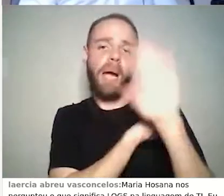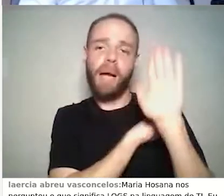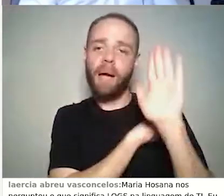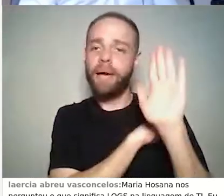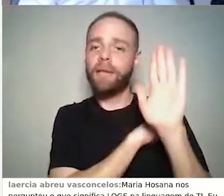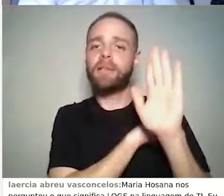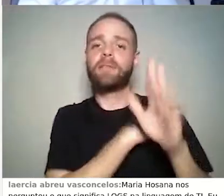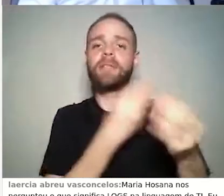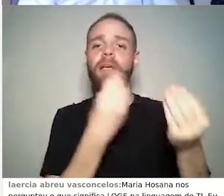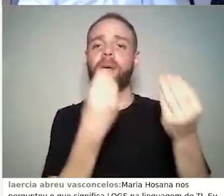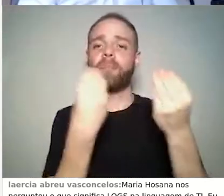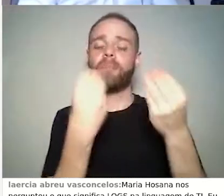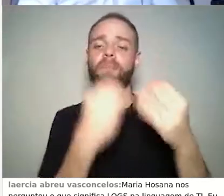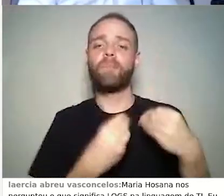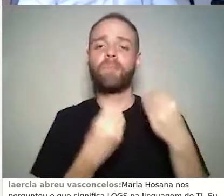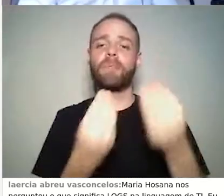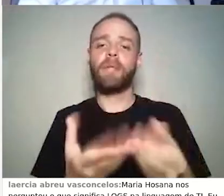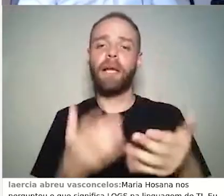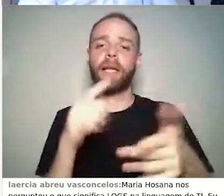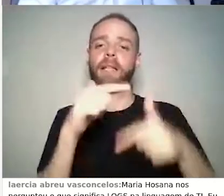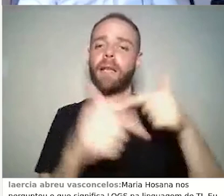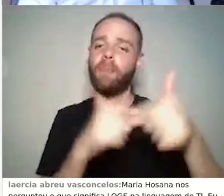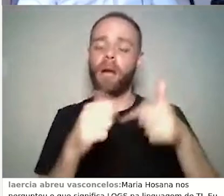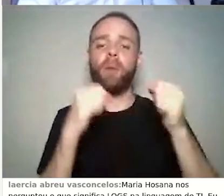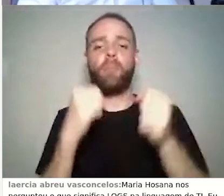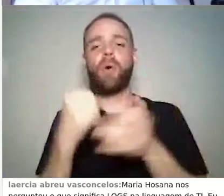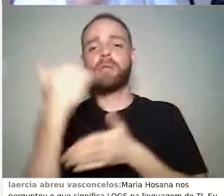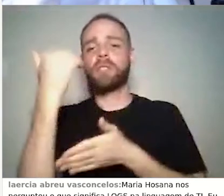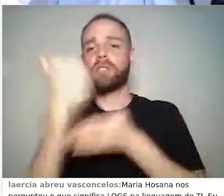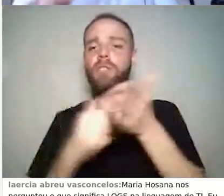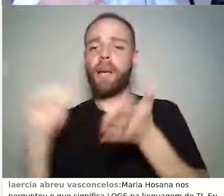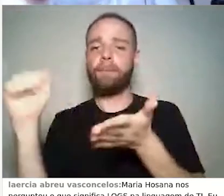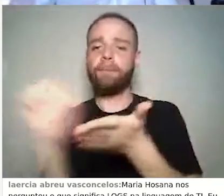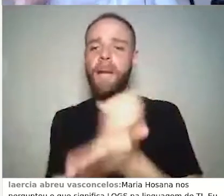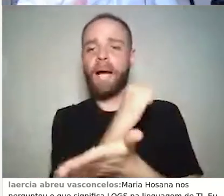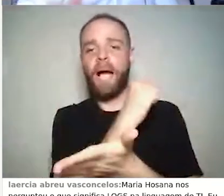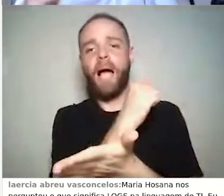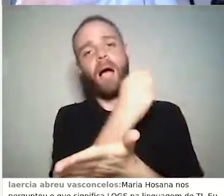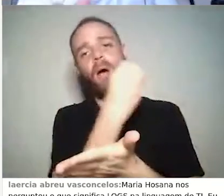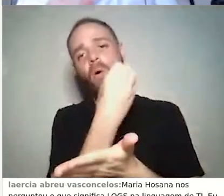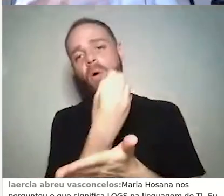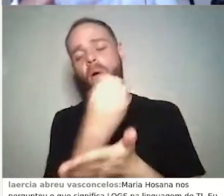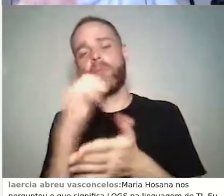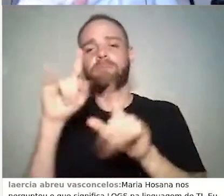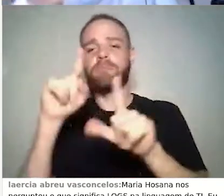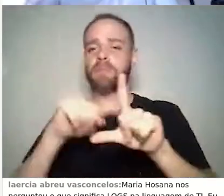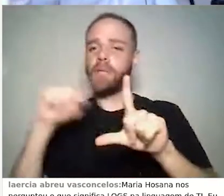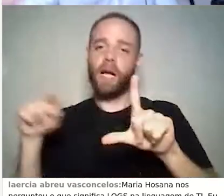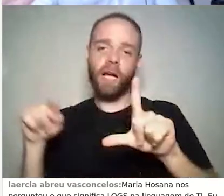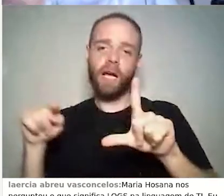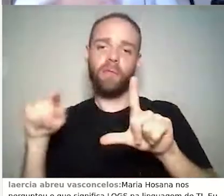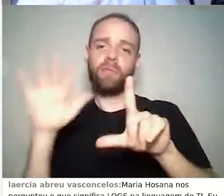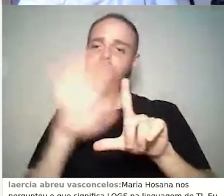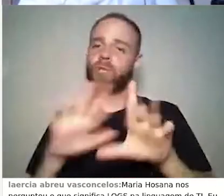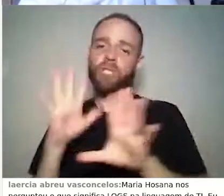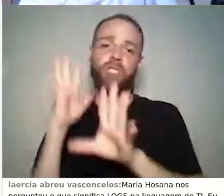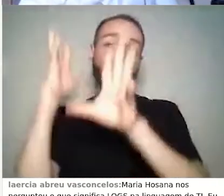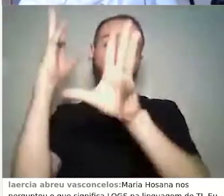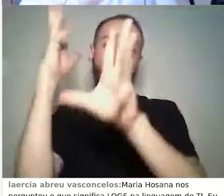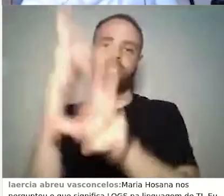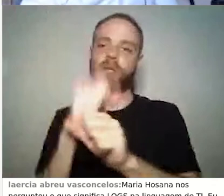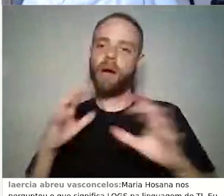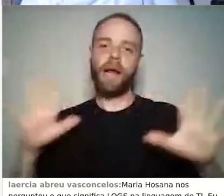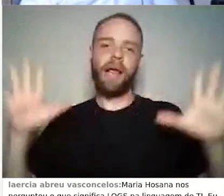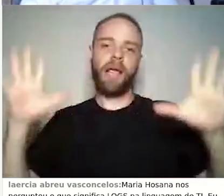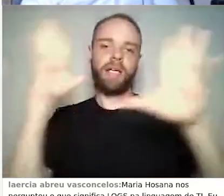entrega de nota, eu posso adicionar ou remover do gráfico e aqui ele me dá uma visão geral das notas com a média, a nota máxima e a